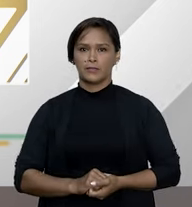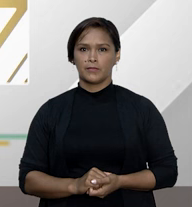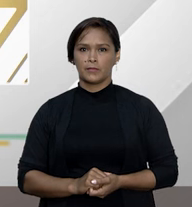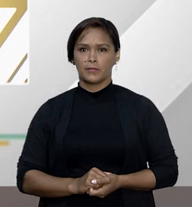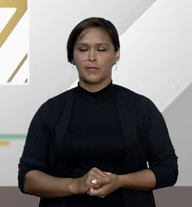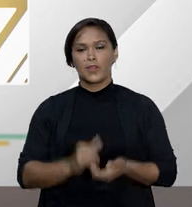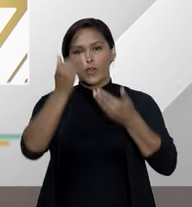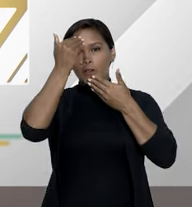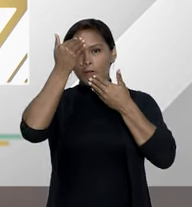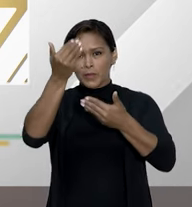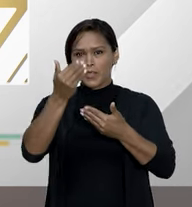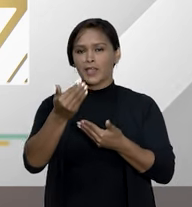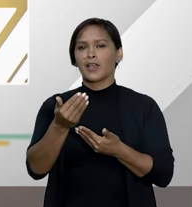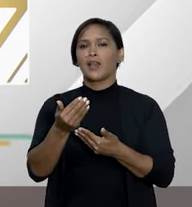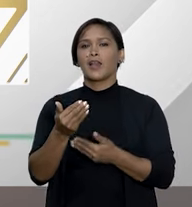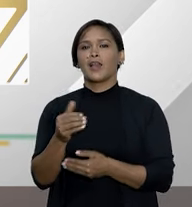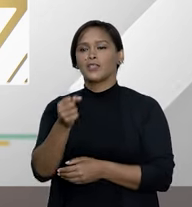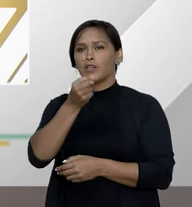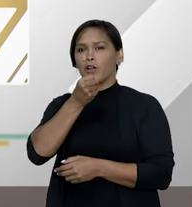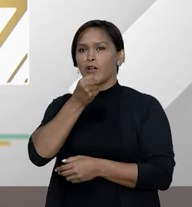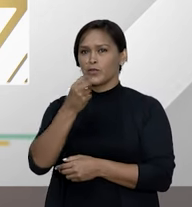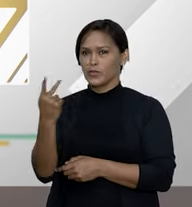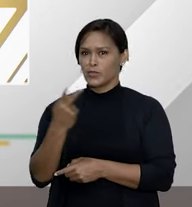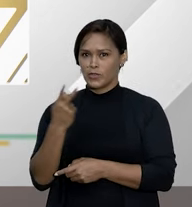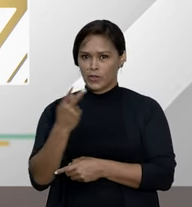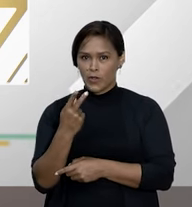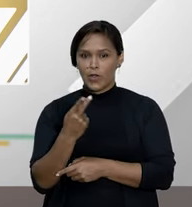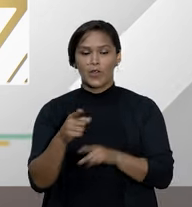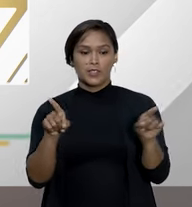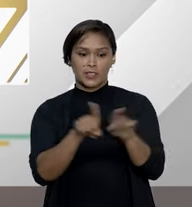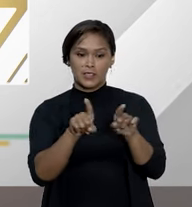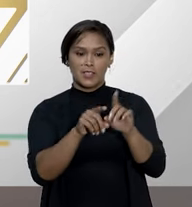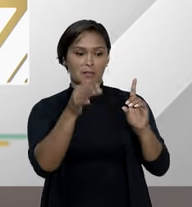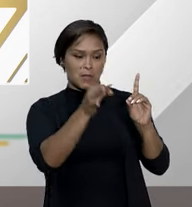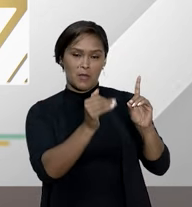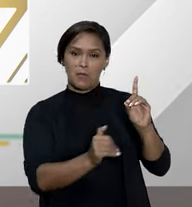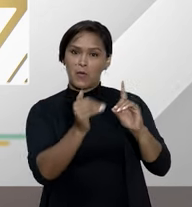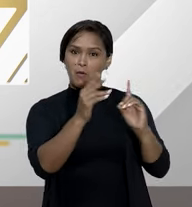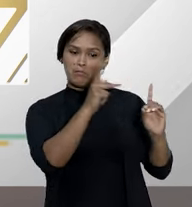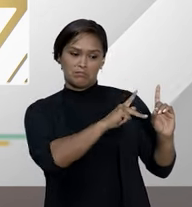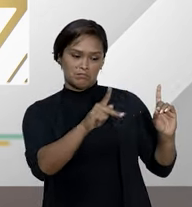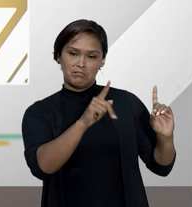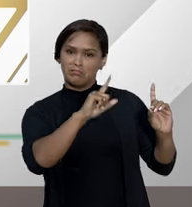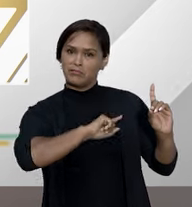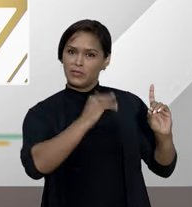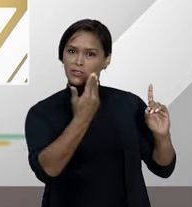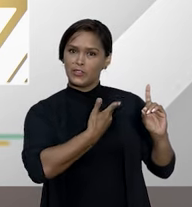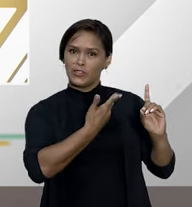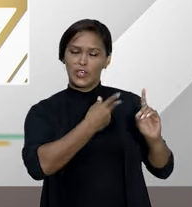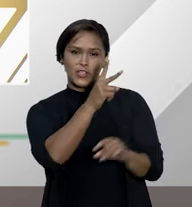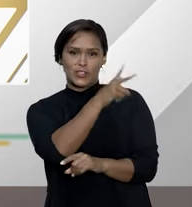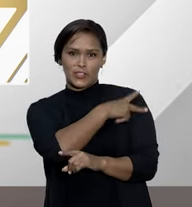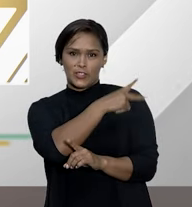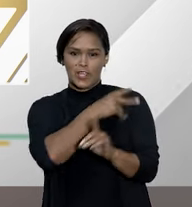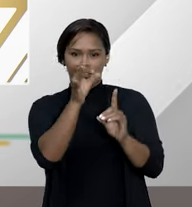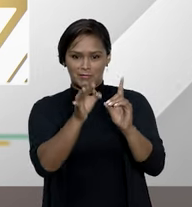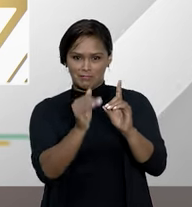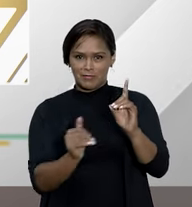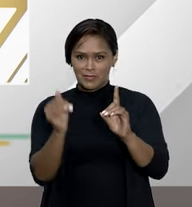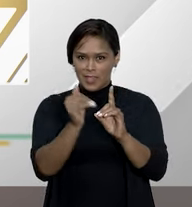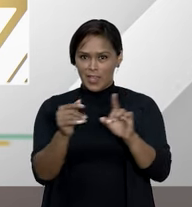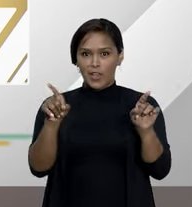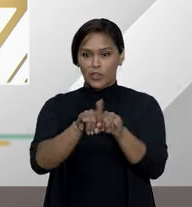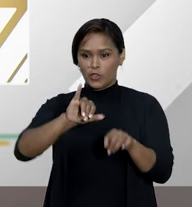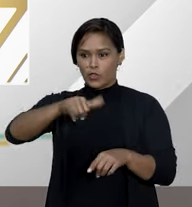Obrigado Tiago obrigado Samanta obrigado ao meu professor e ao meu chefe desembargador João Rebouças